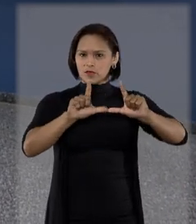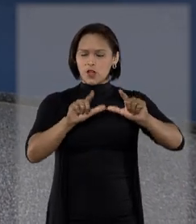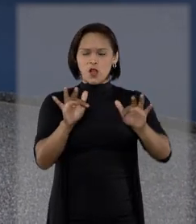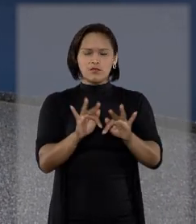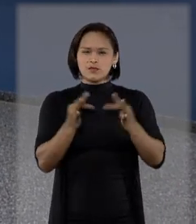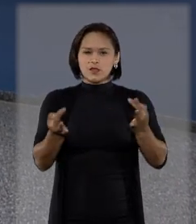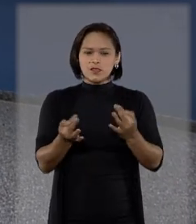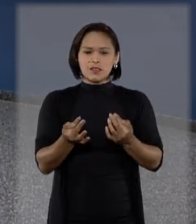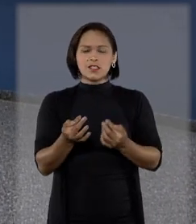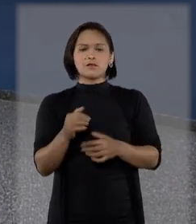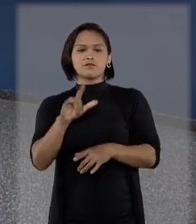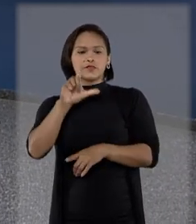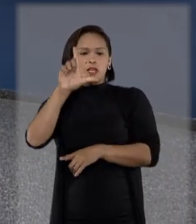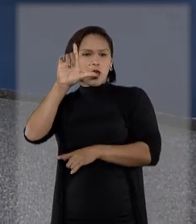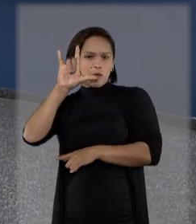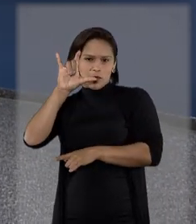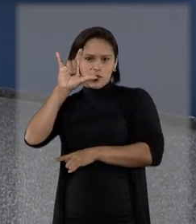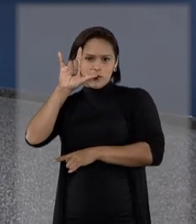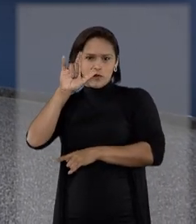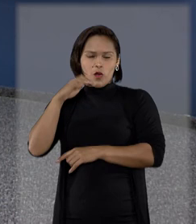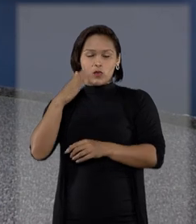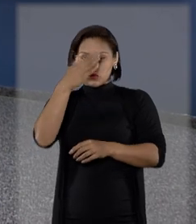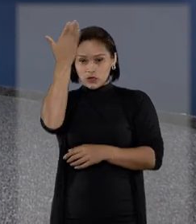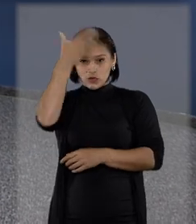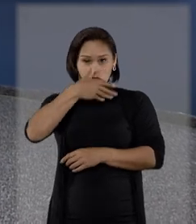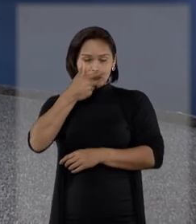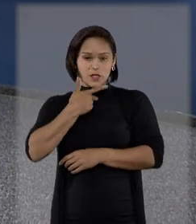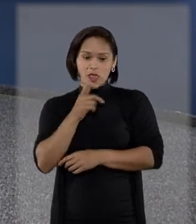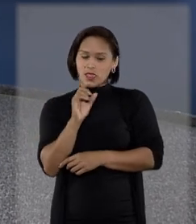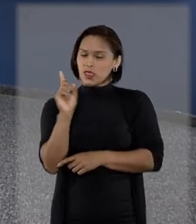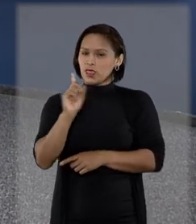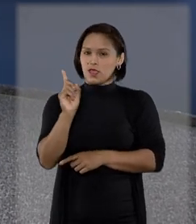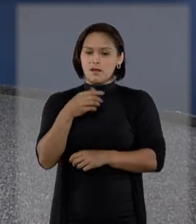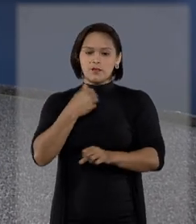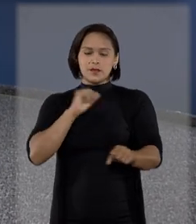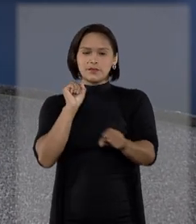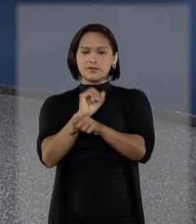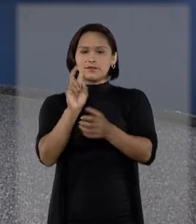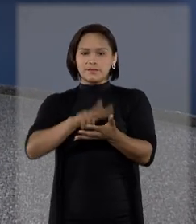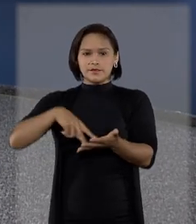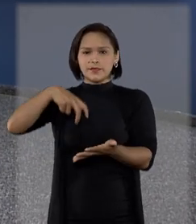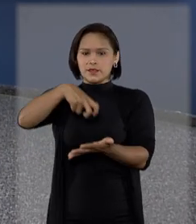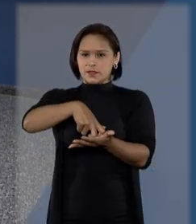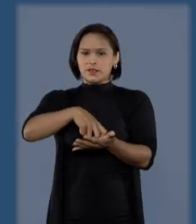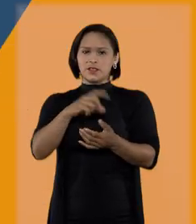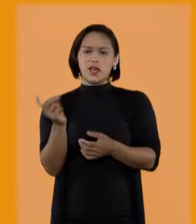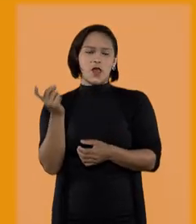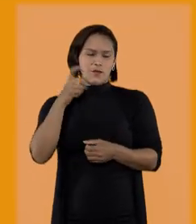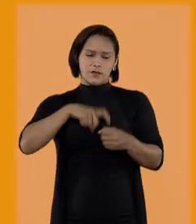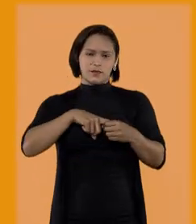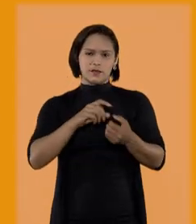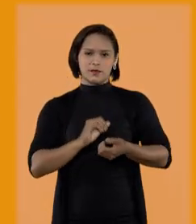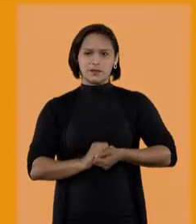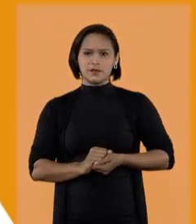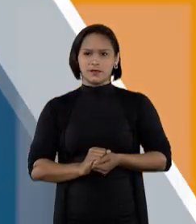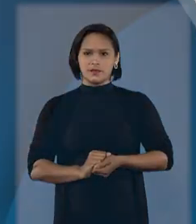o simples reconhecimento de suspeito por fotografia não basta para uma condenação. Eu volto já.